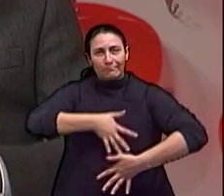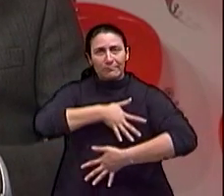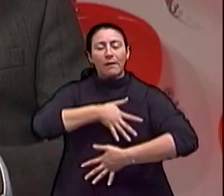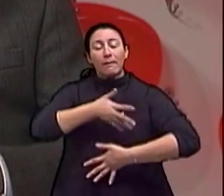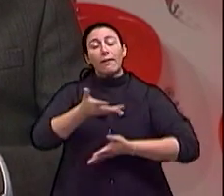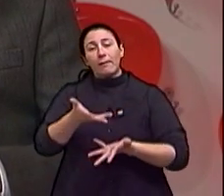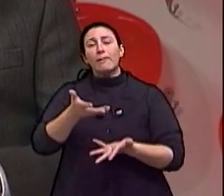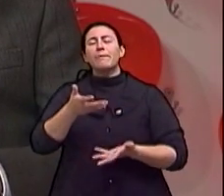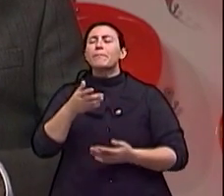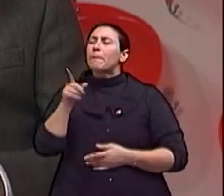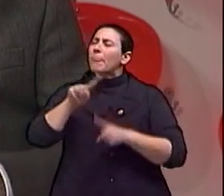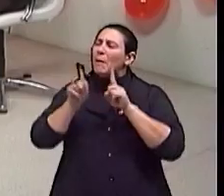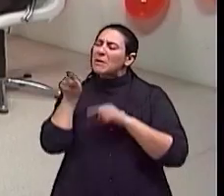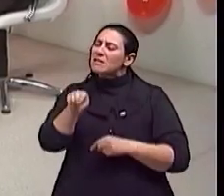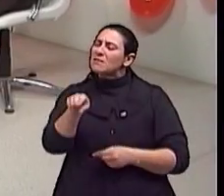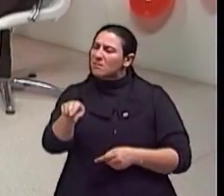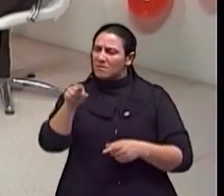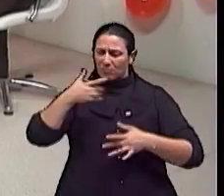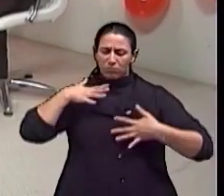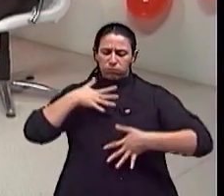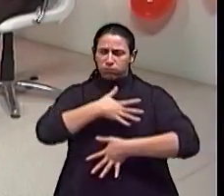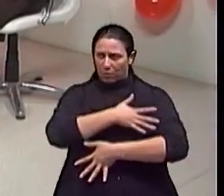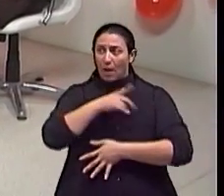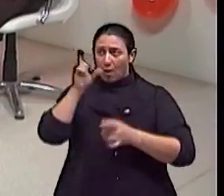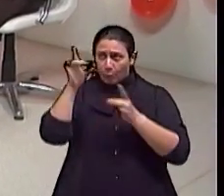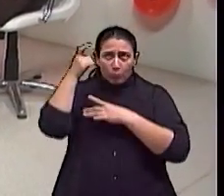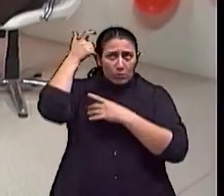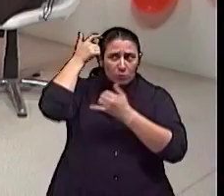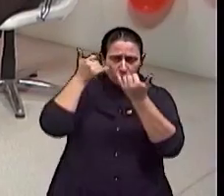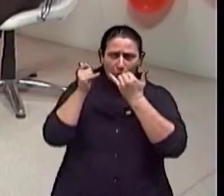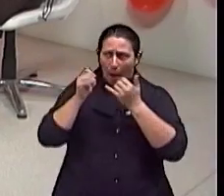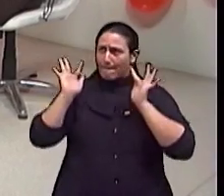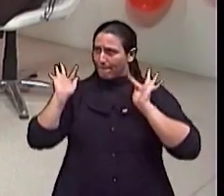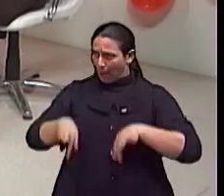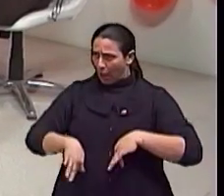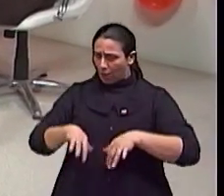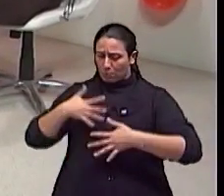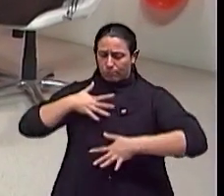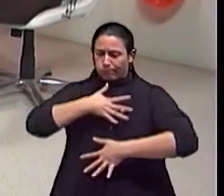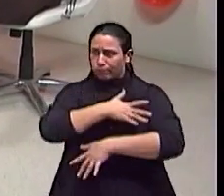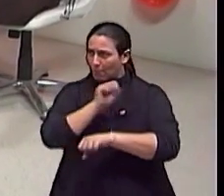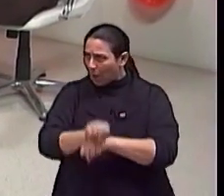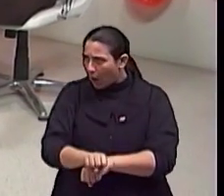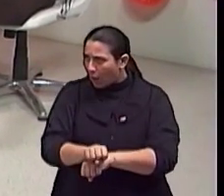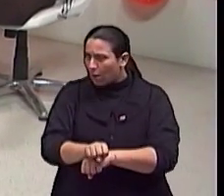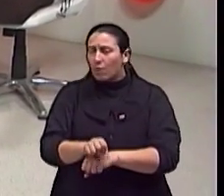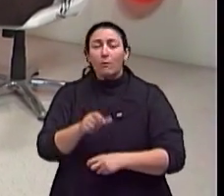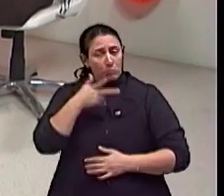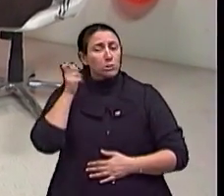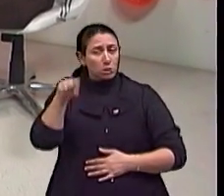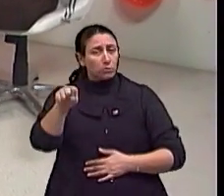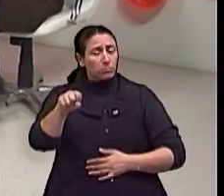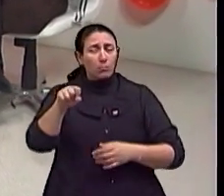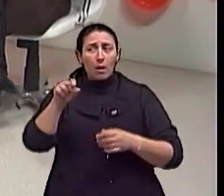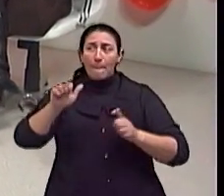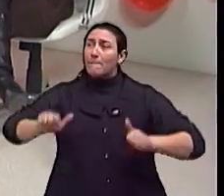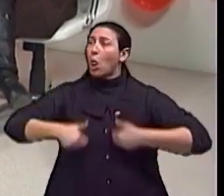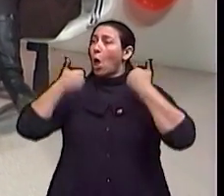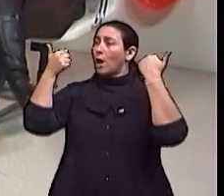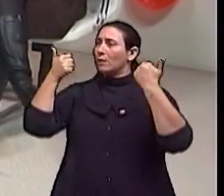movimentos involuntários, eles cessam a partir da cirurgia? Os movimentos involuntários melhoram a partir da cirurgia. Ok.